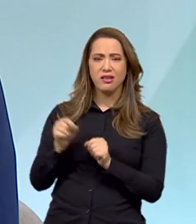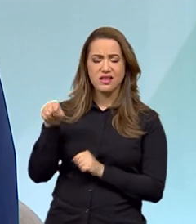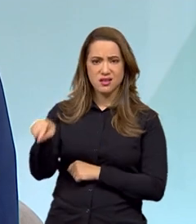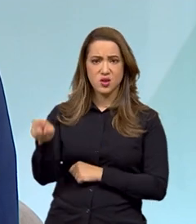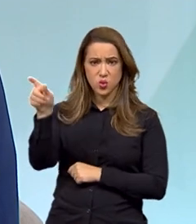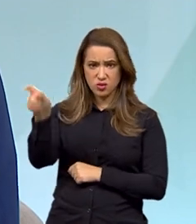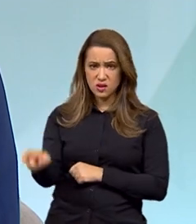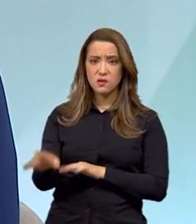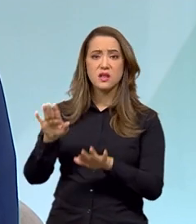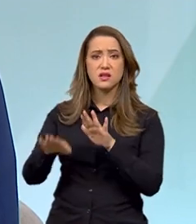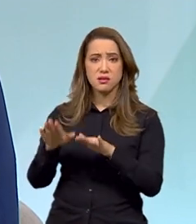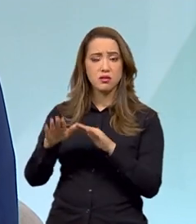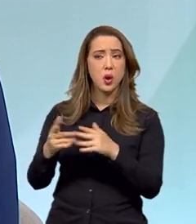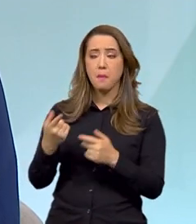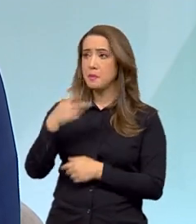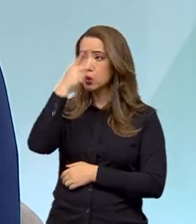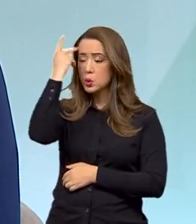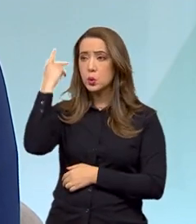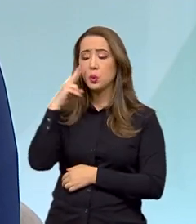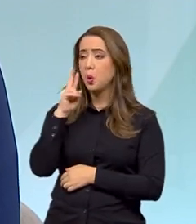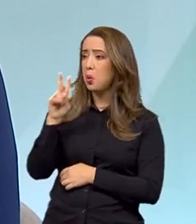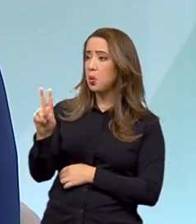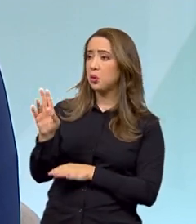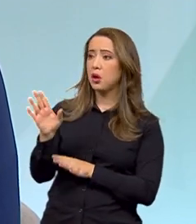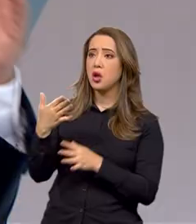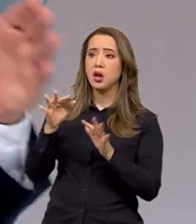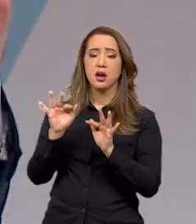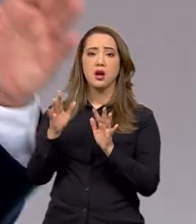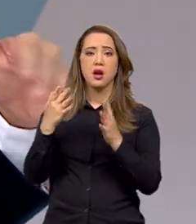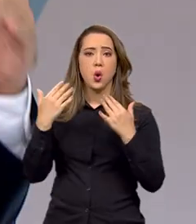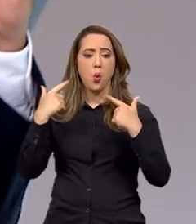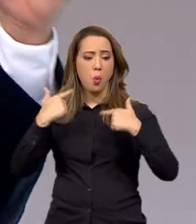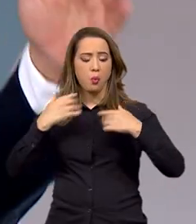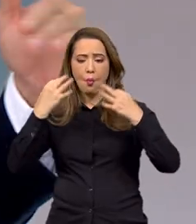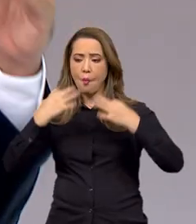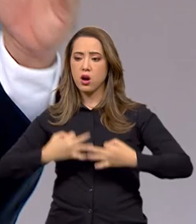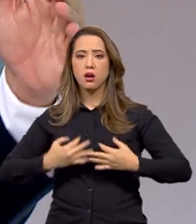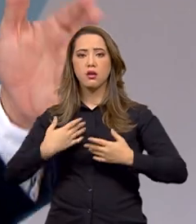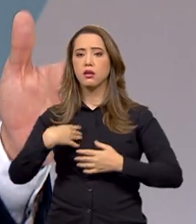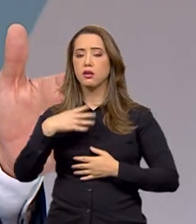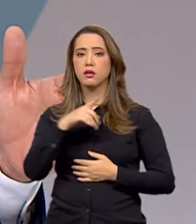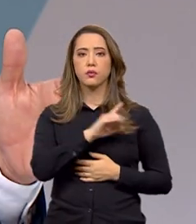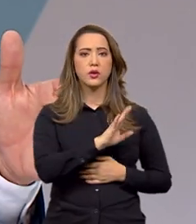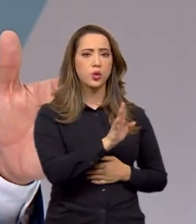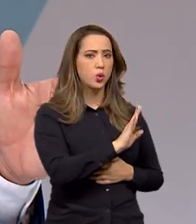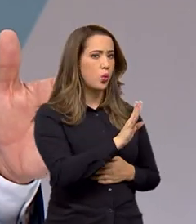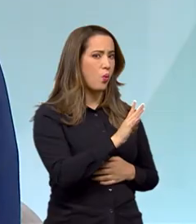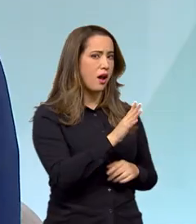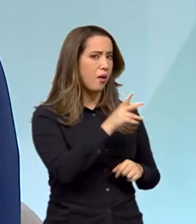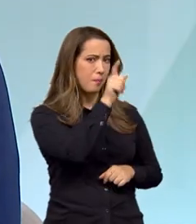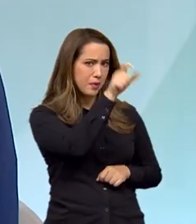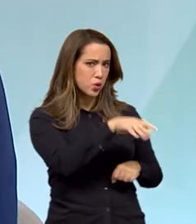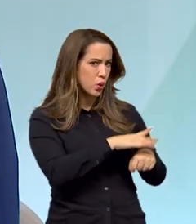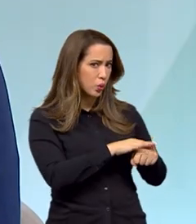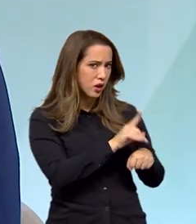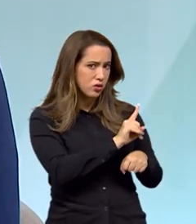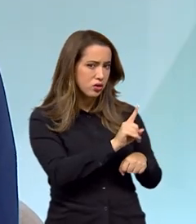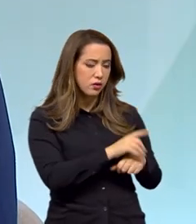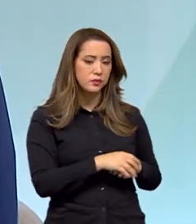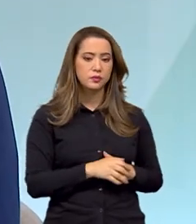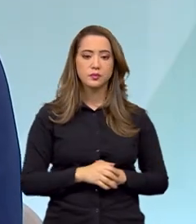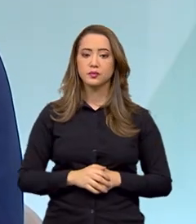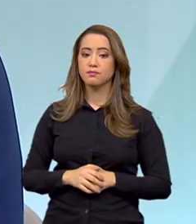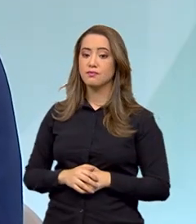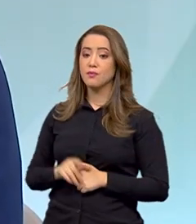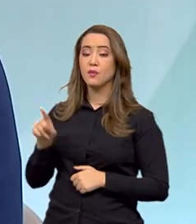muitas vezes é alguém acima de qualquer suspeita, é alguém de confiança... seja, não necessariamente é uma pessoa doente. Não, aí é um